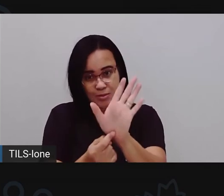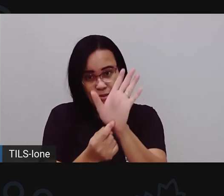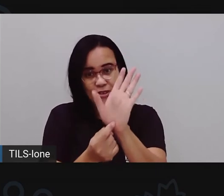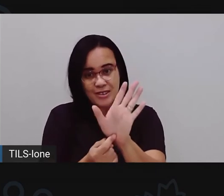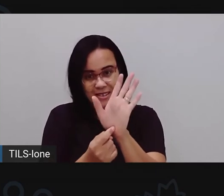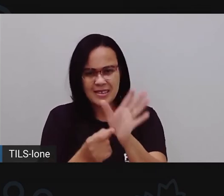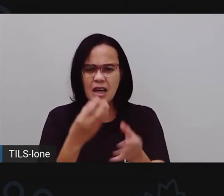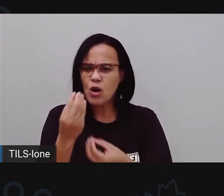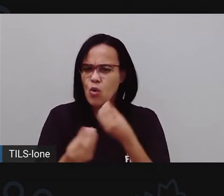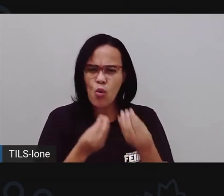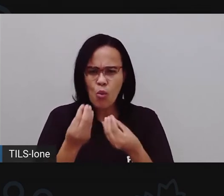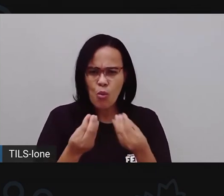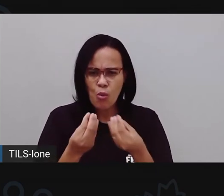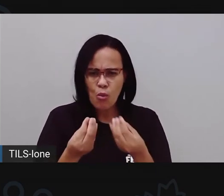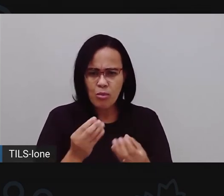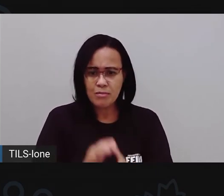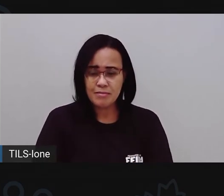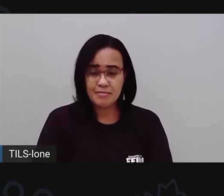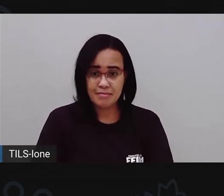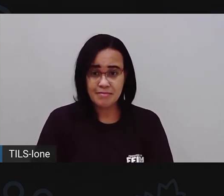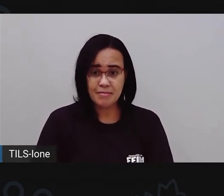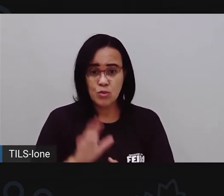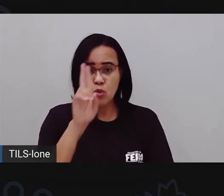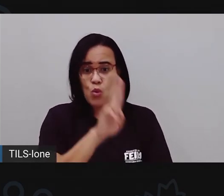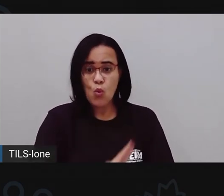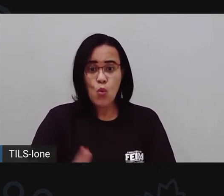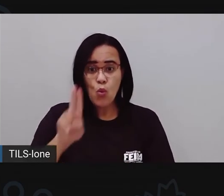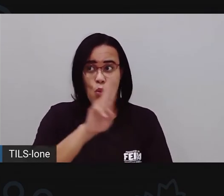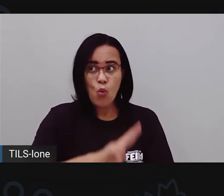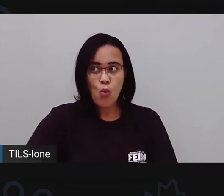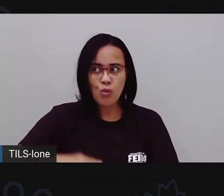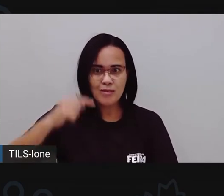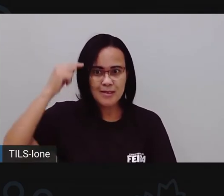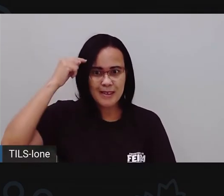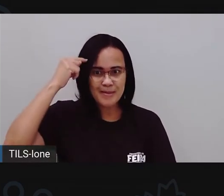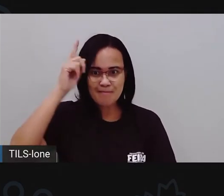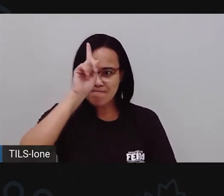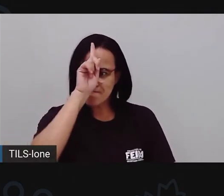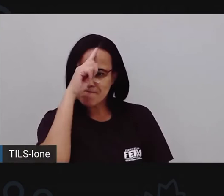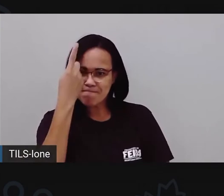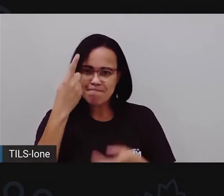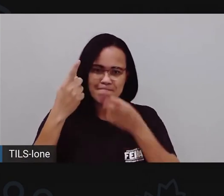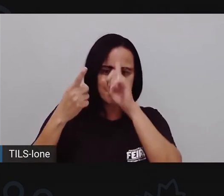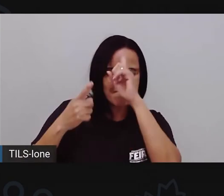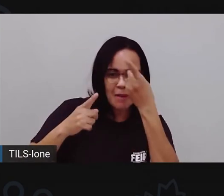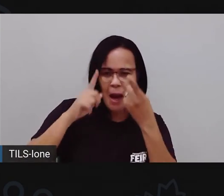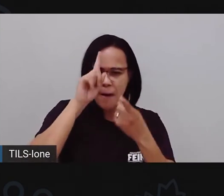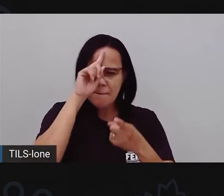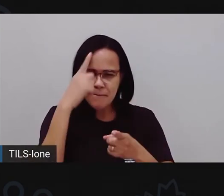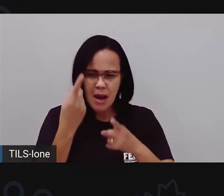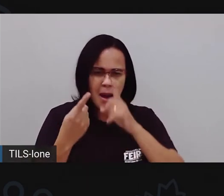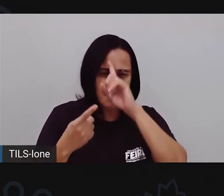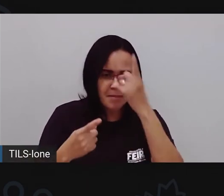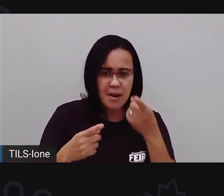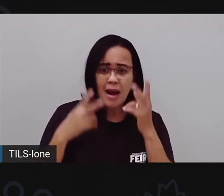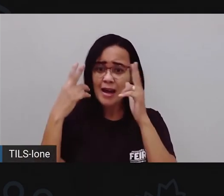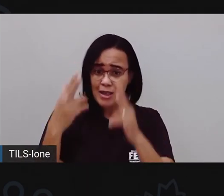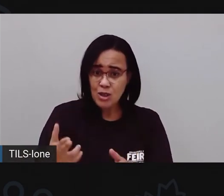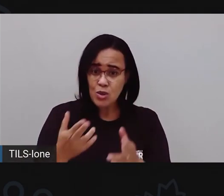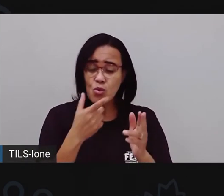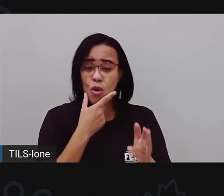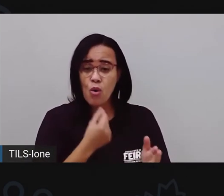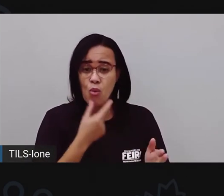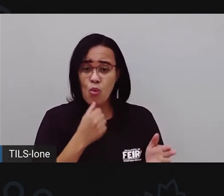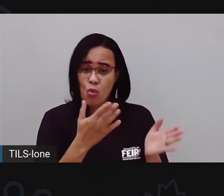das suas esculturas. E aí você faz, usa a sua criatividade como o autor do livro usou. Ó, você pode fazer